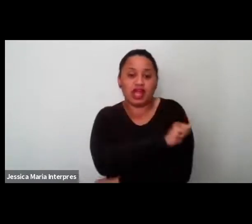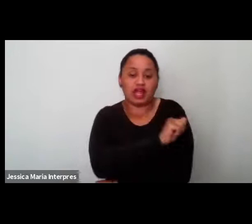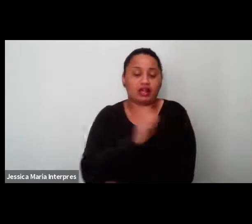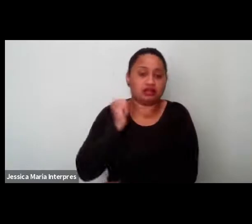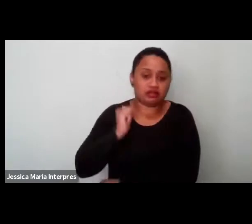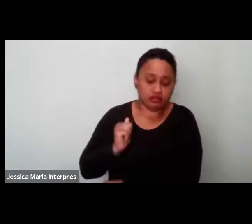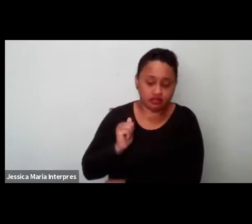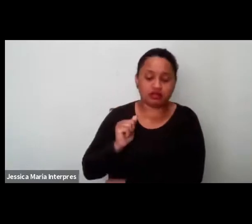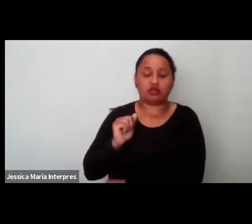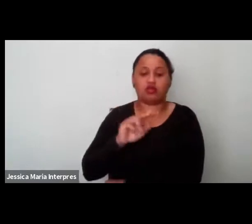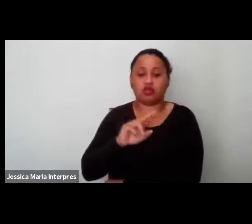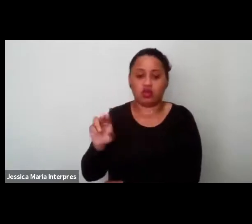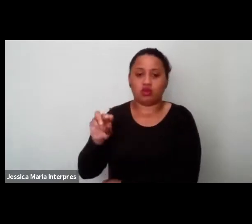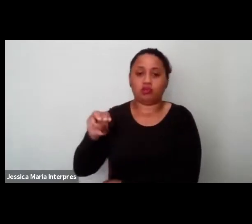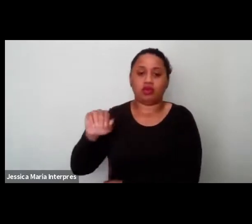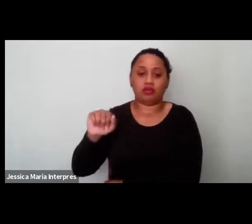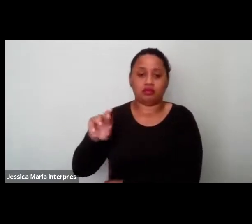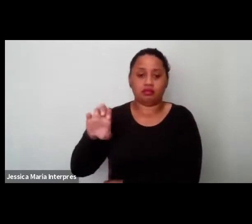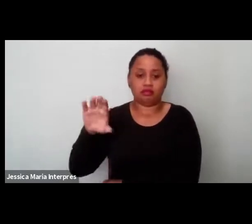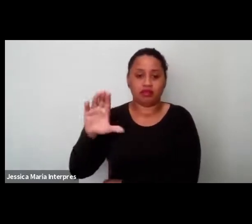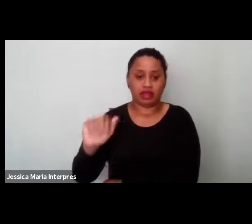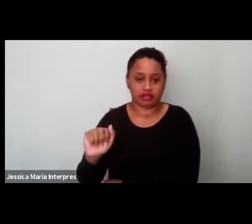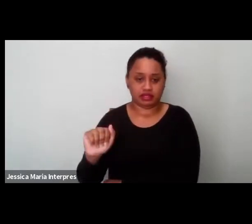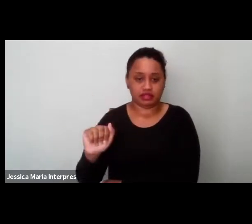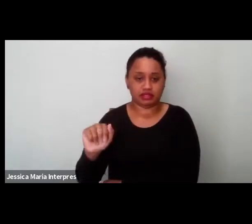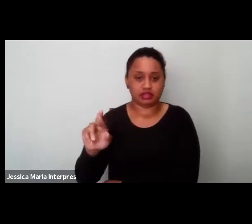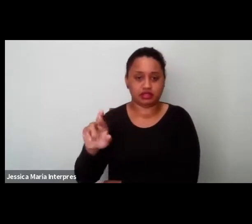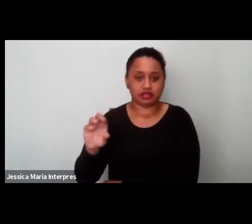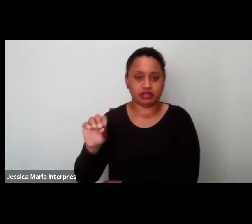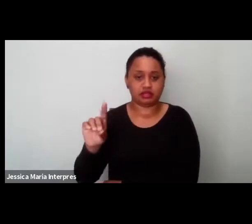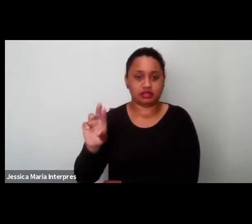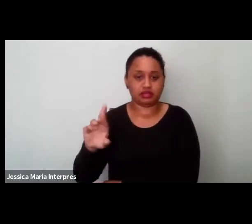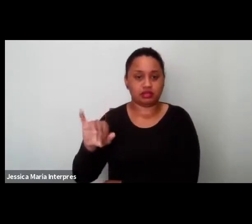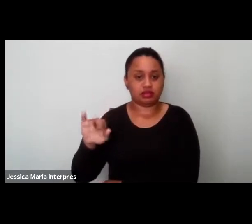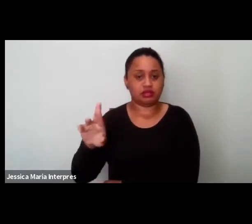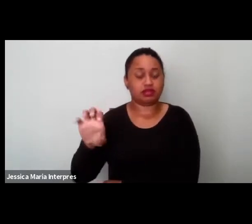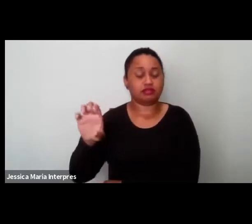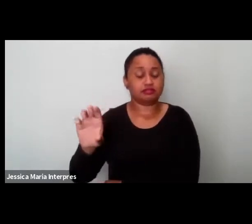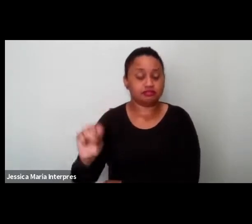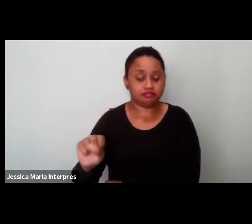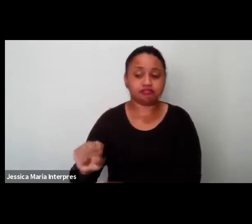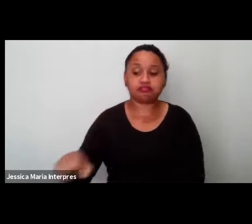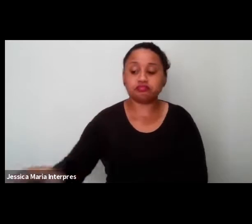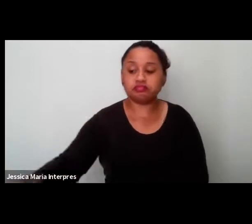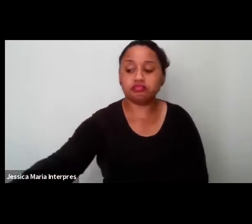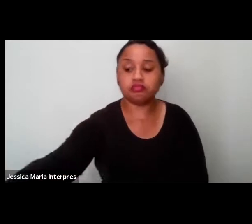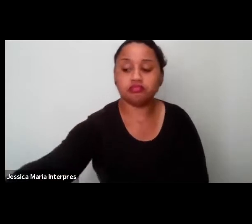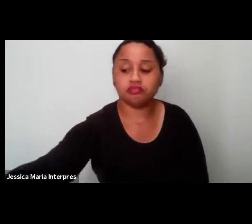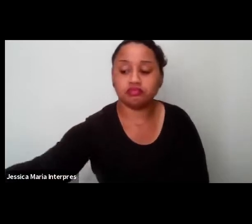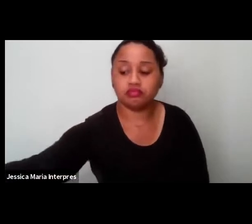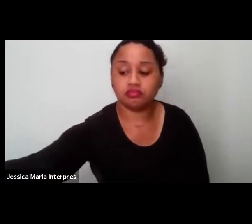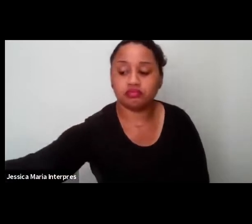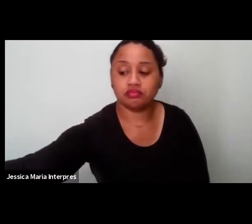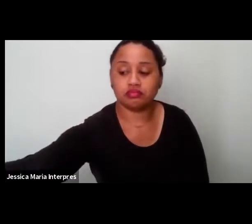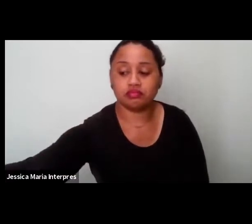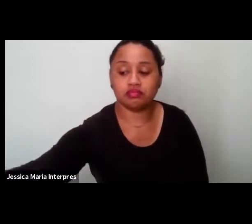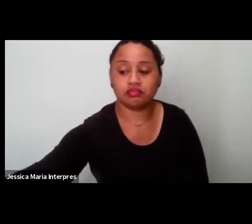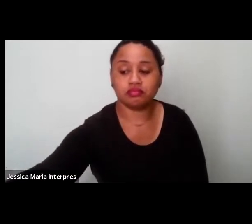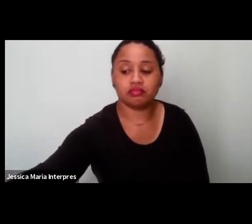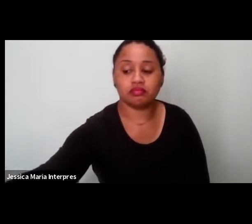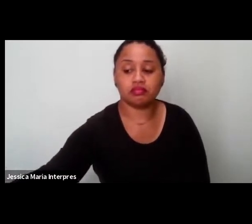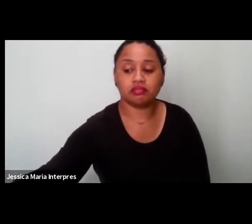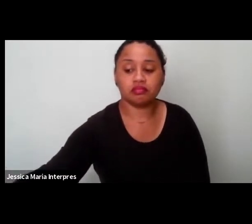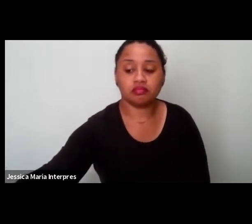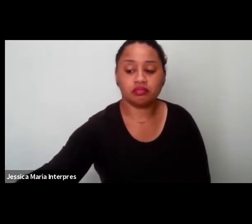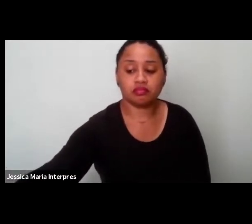Márcia Rodrigues. E um dado fundamental, essa pesquisa, né, nós conseguimos realizar a pesquisa porque,